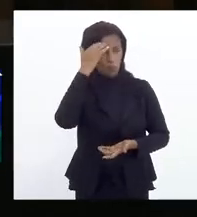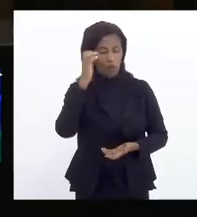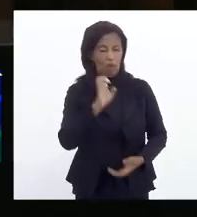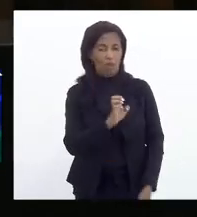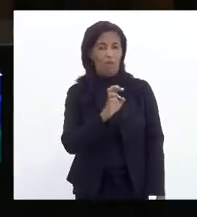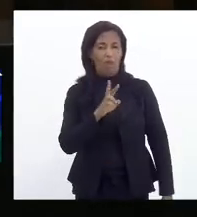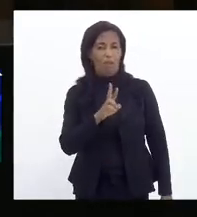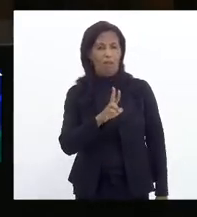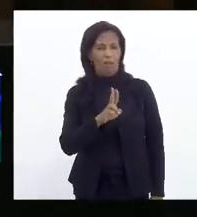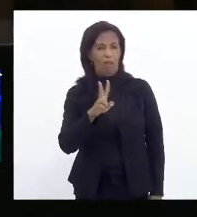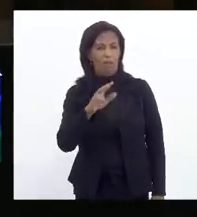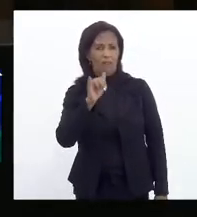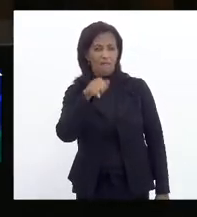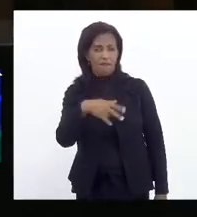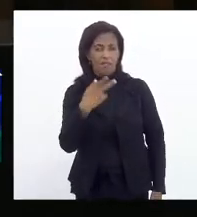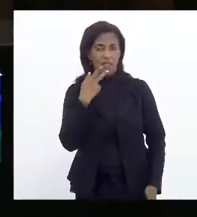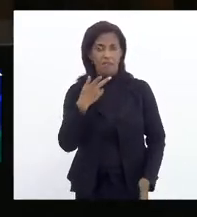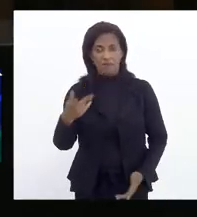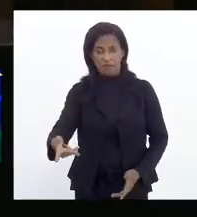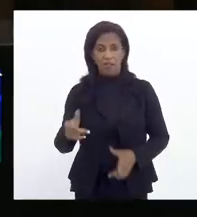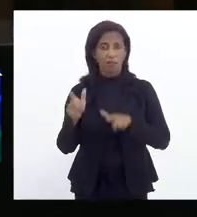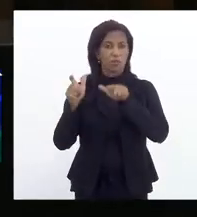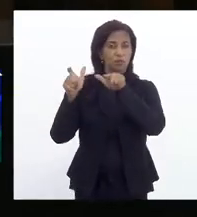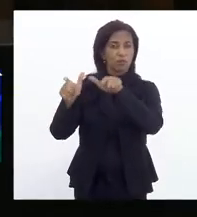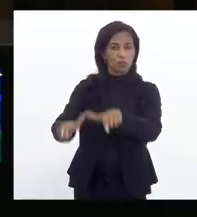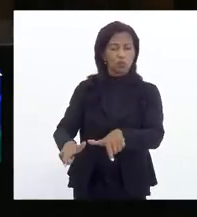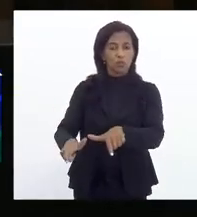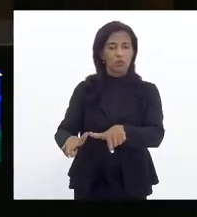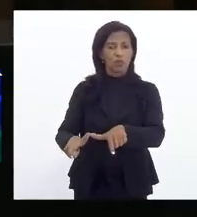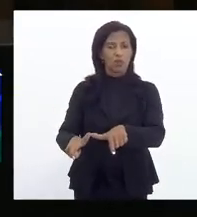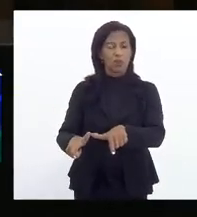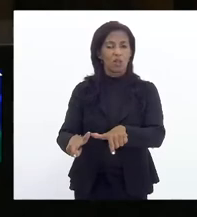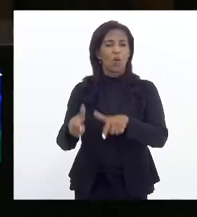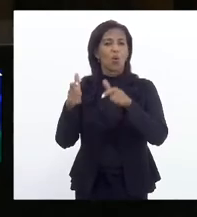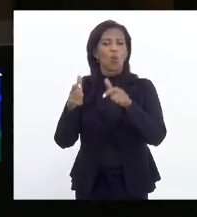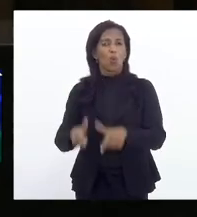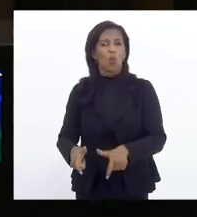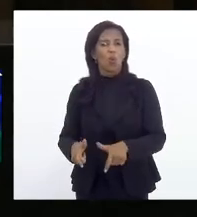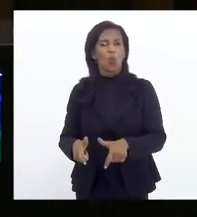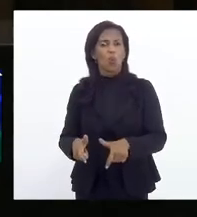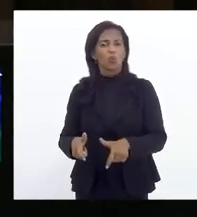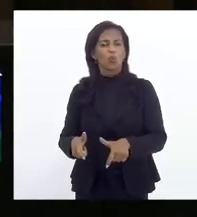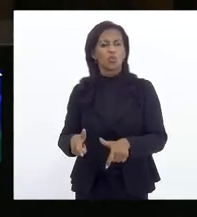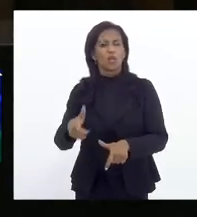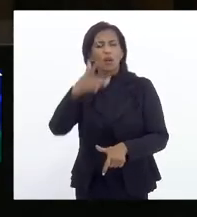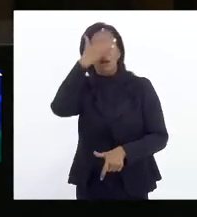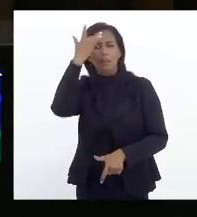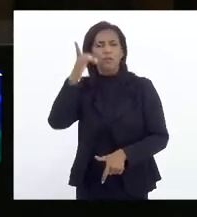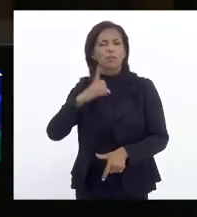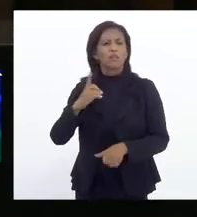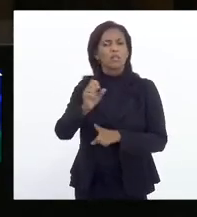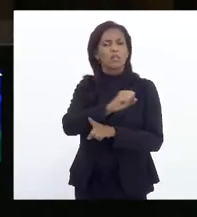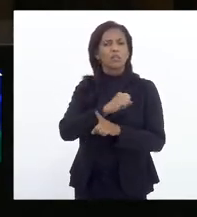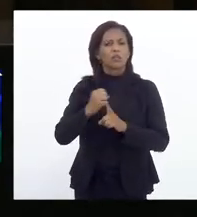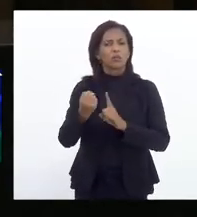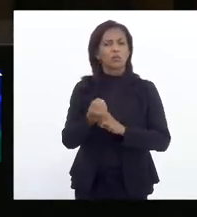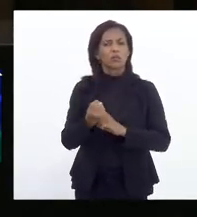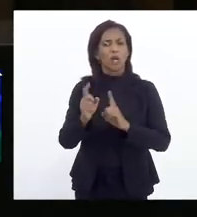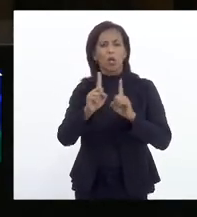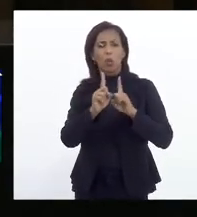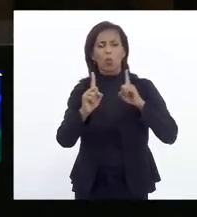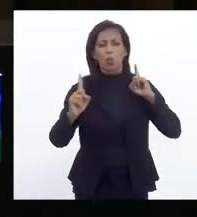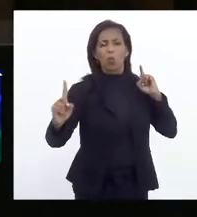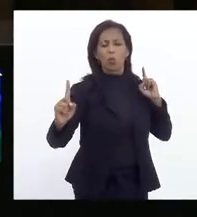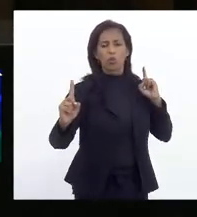Goffman diz sobre o lugar em que o estigmatizado tem na sociedade, permanecendo longe